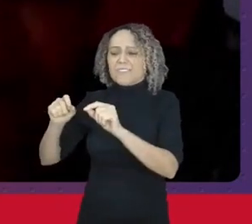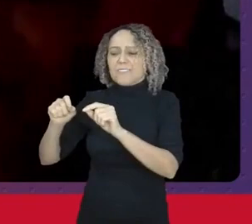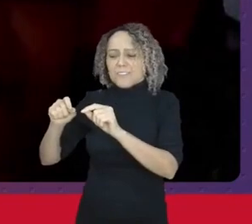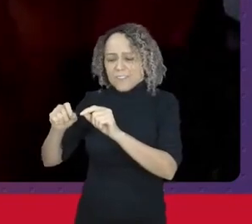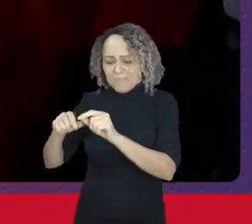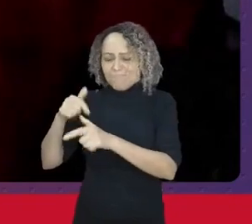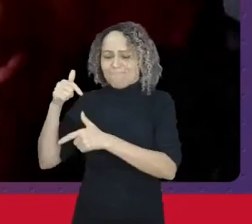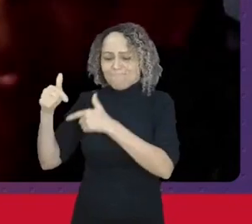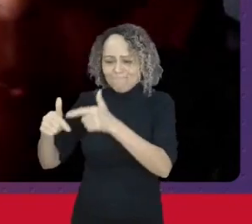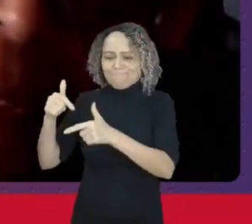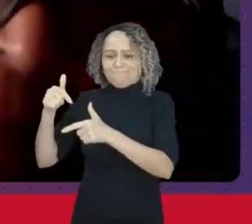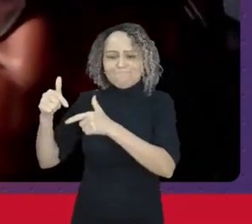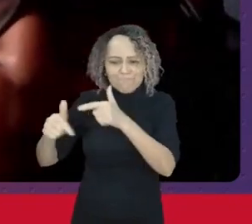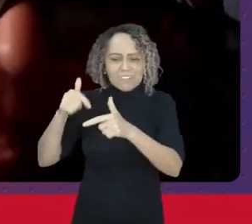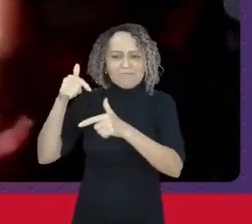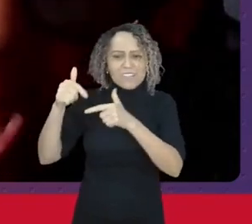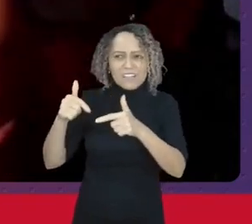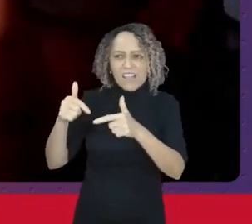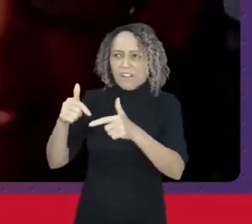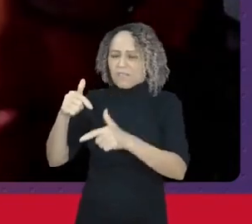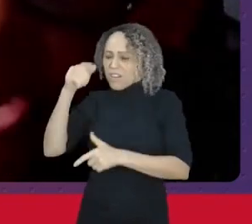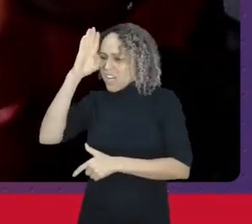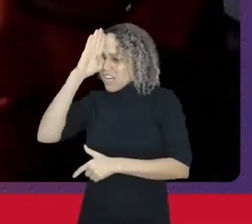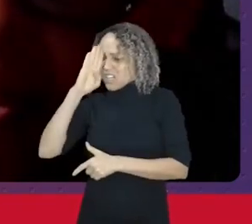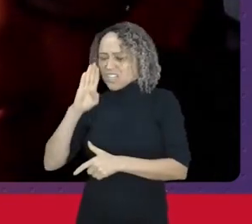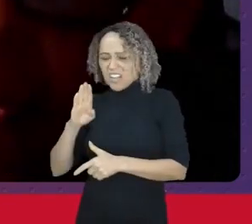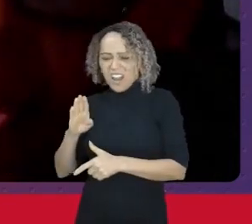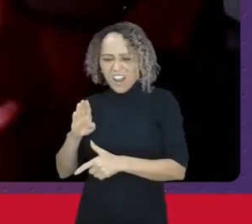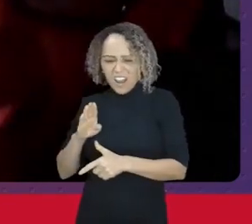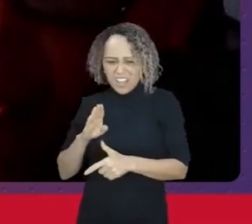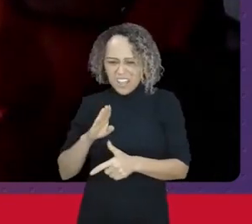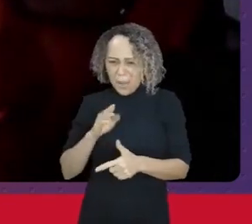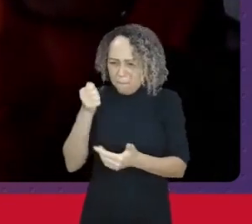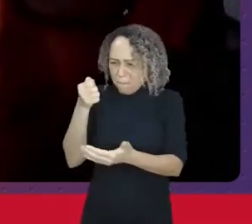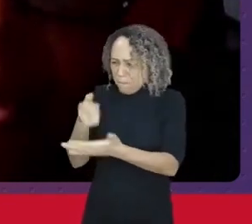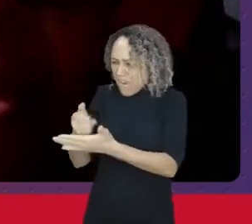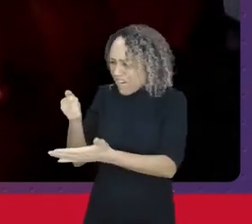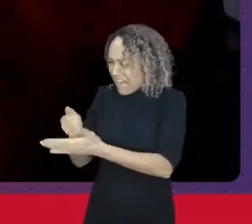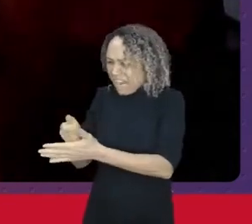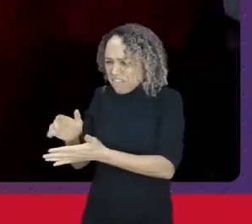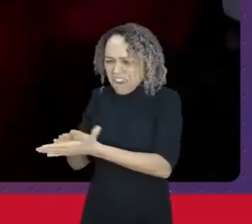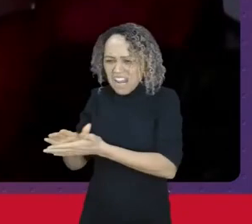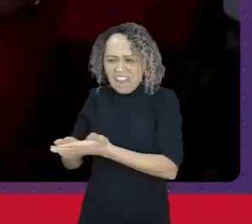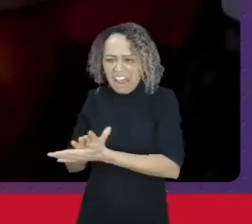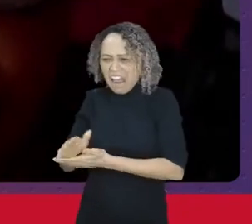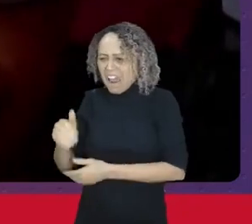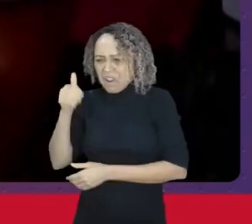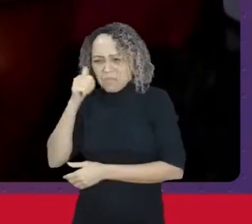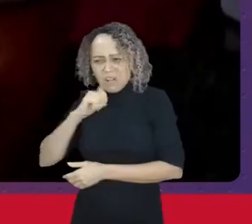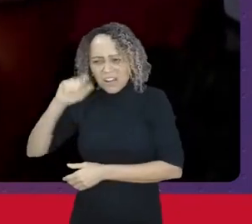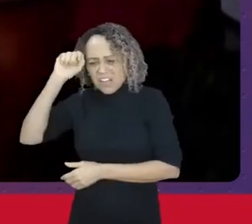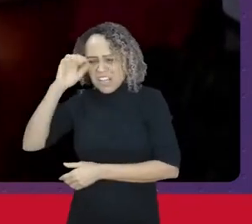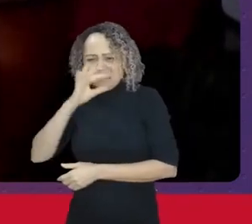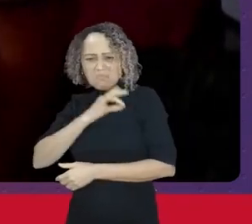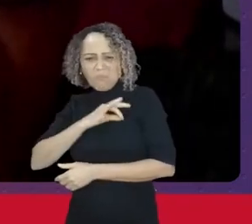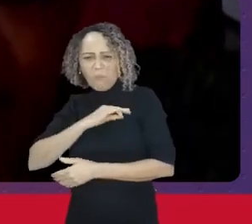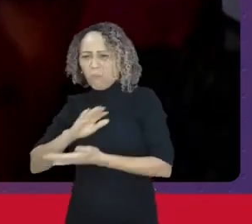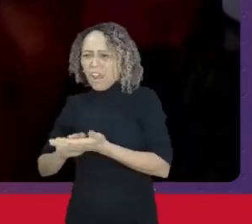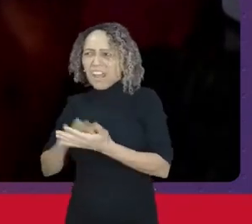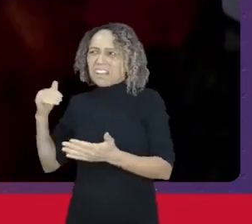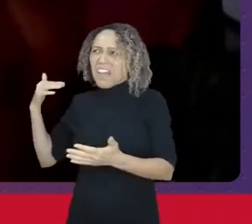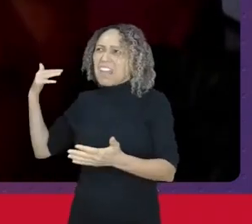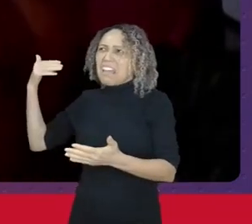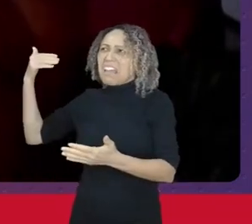não paga desde a época da escravidão e hoje nos momentos